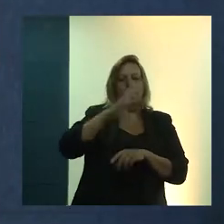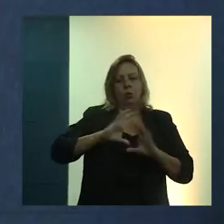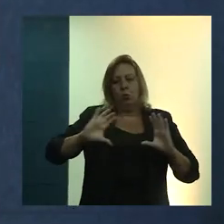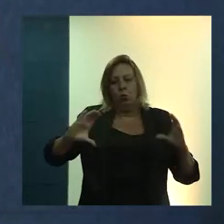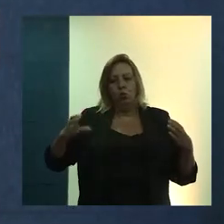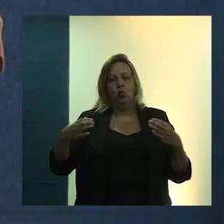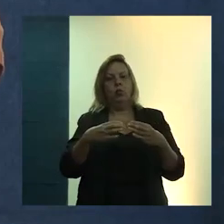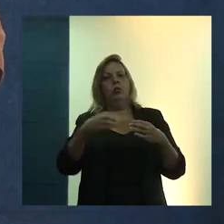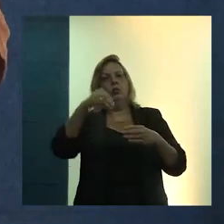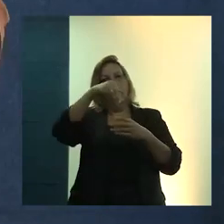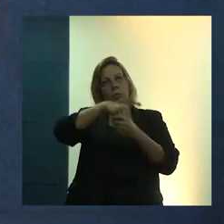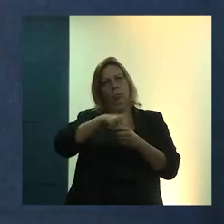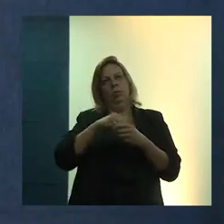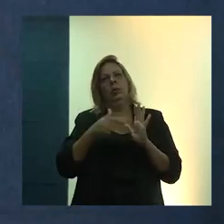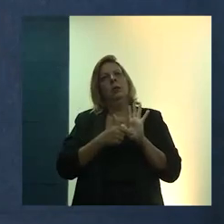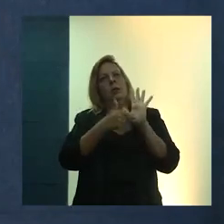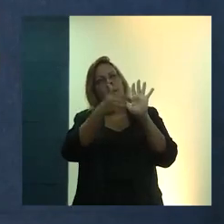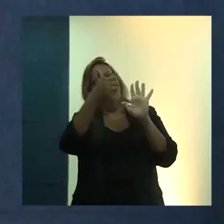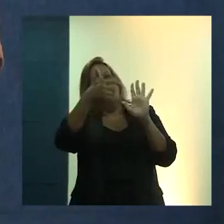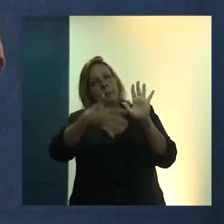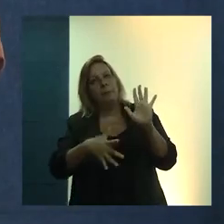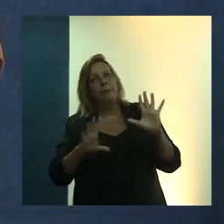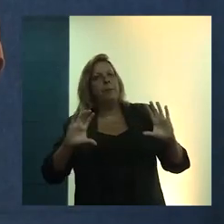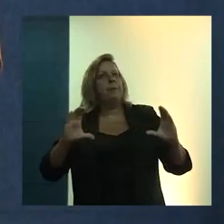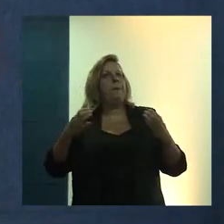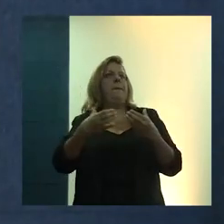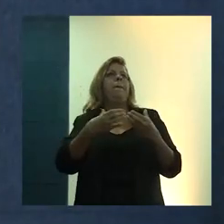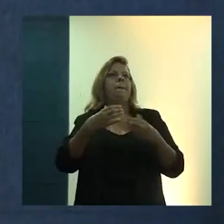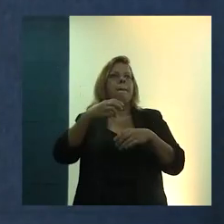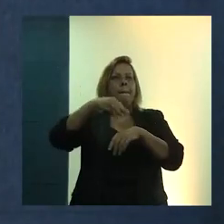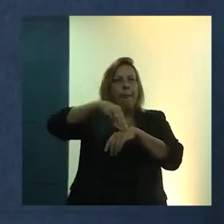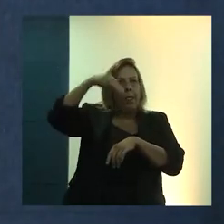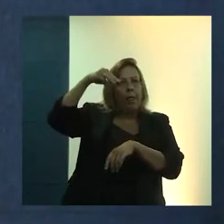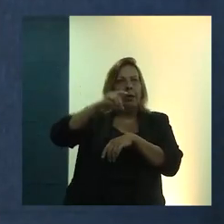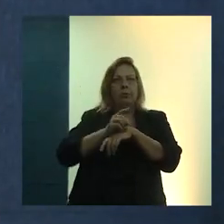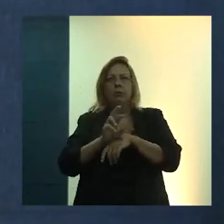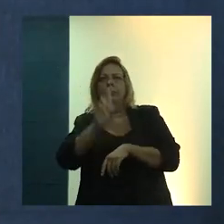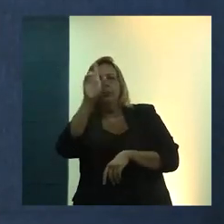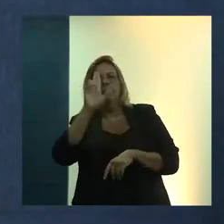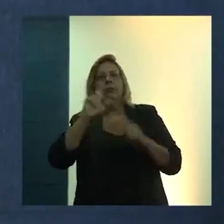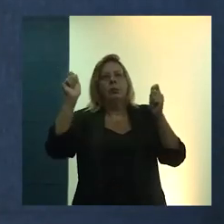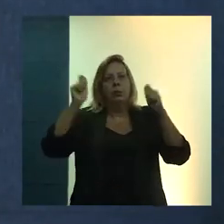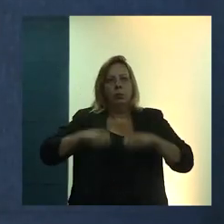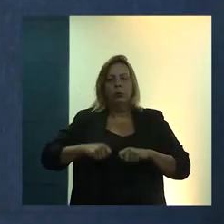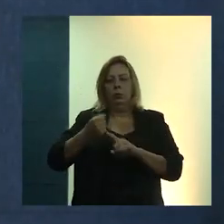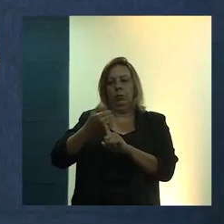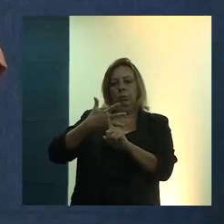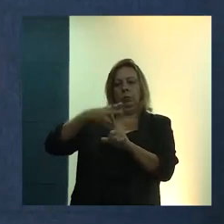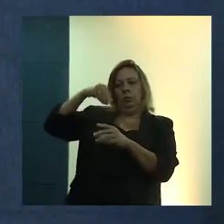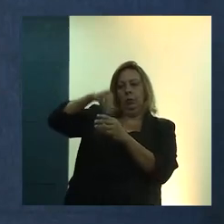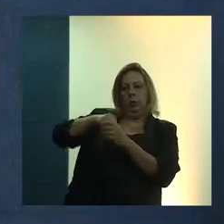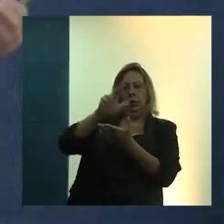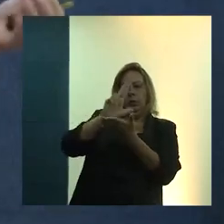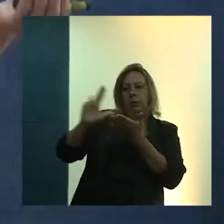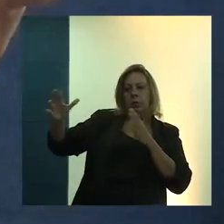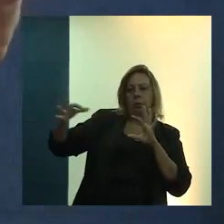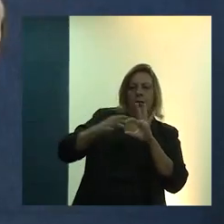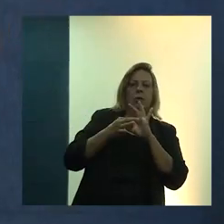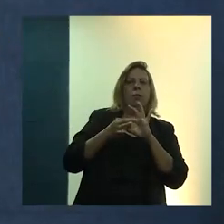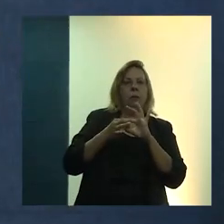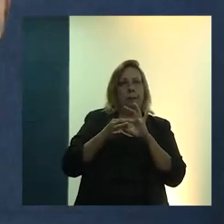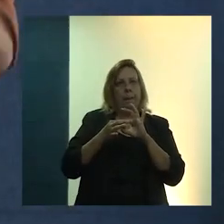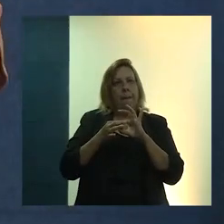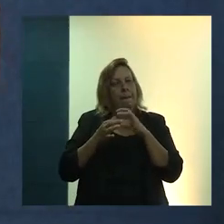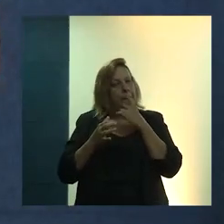à Amparc, também, é trazer para, junto da pós-graduação, essa capacidade extensionista da universidade, ou seja,